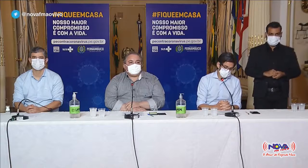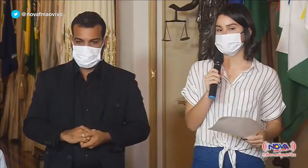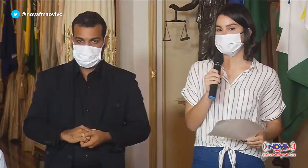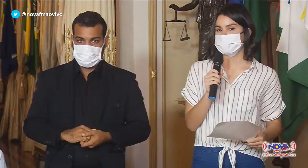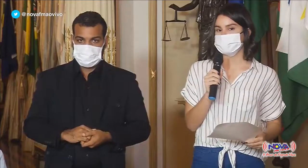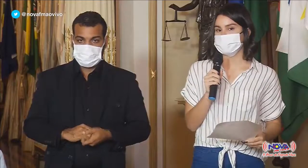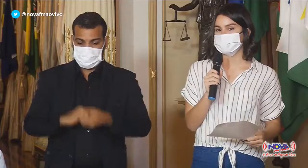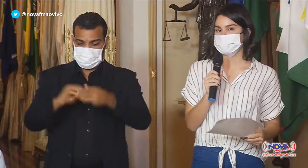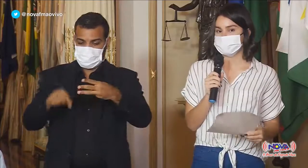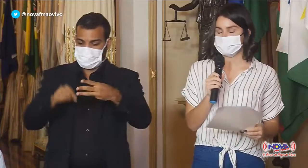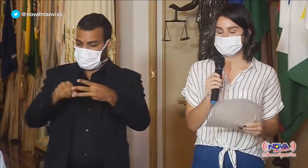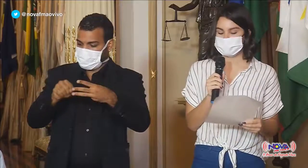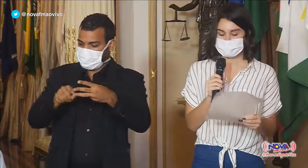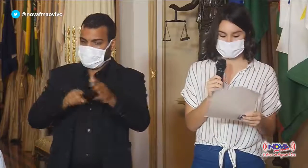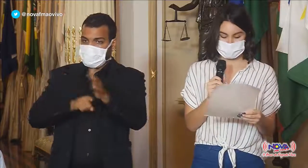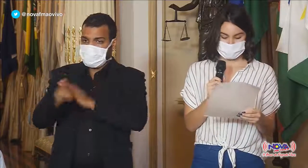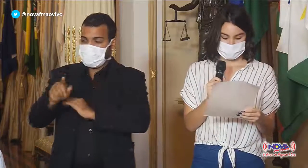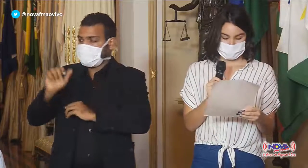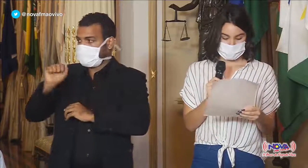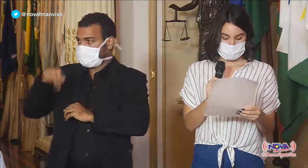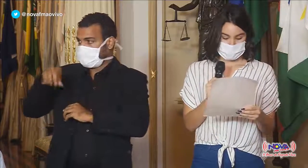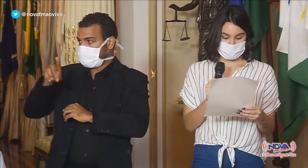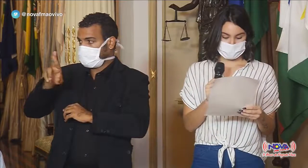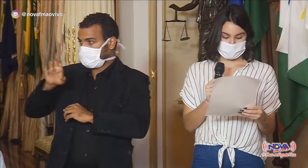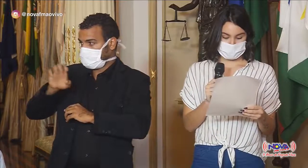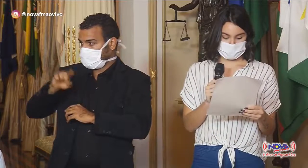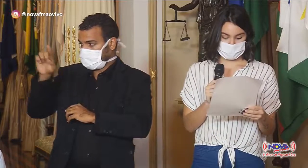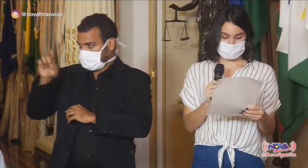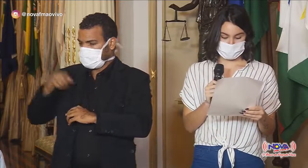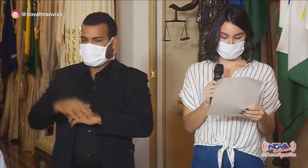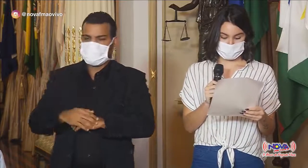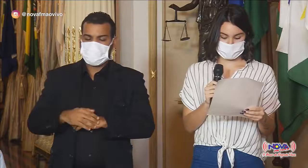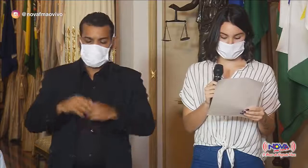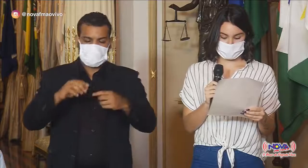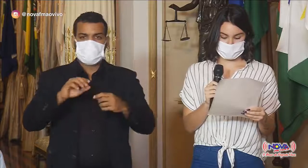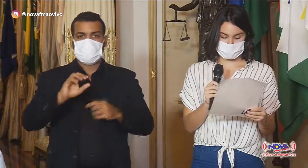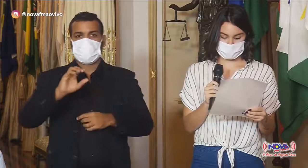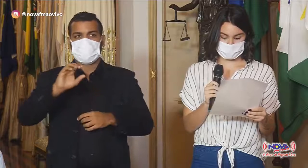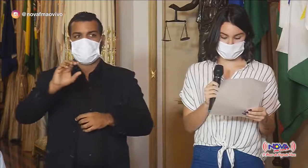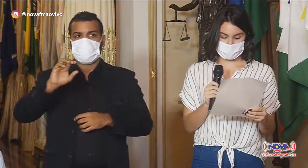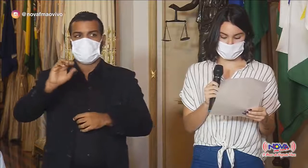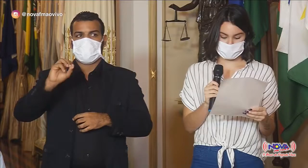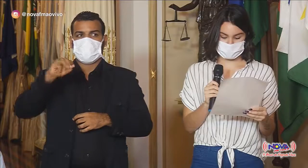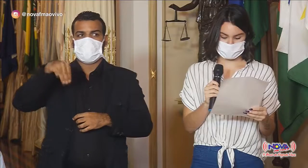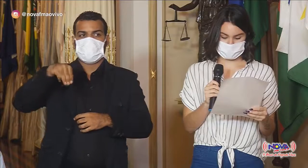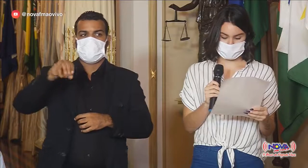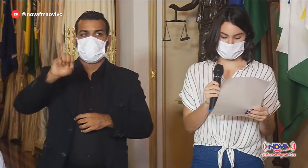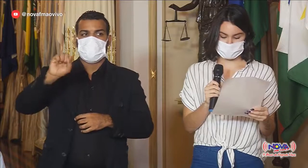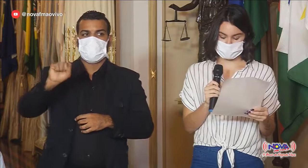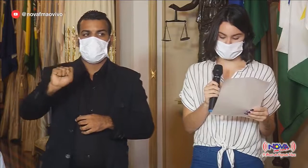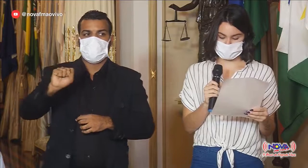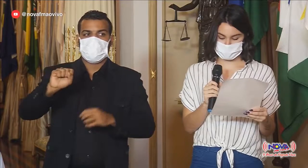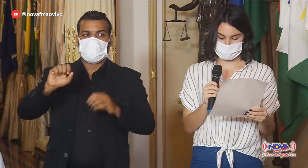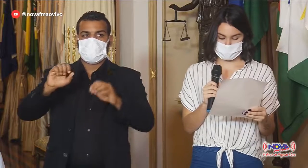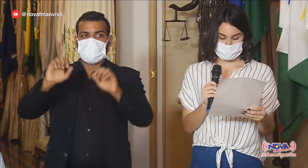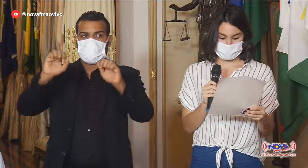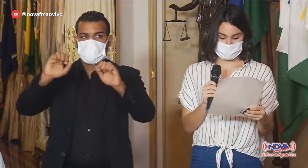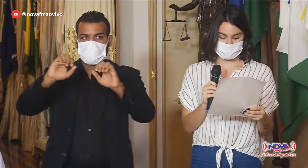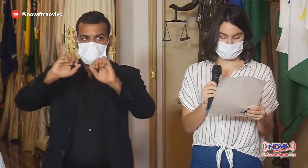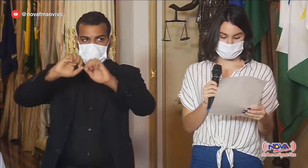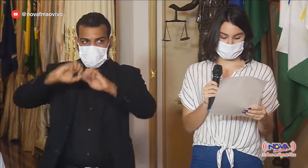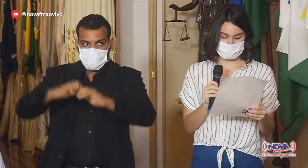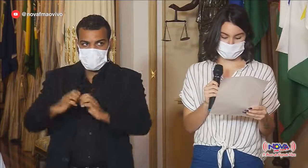do portal Folha PE, pergunta para o doutor André. A OMS comemorou o avanço científico com a dexametasona.